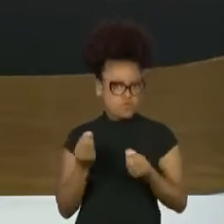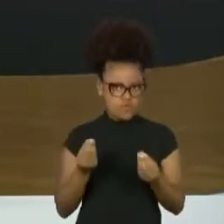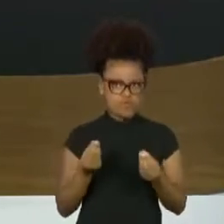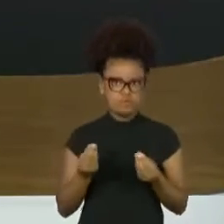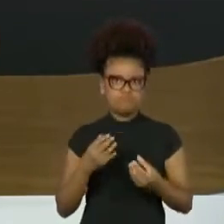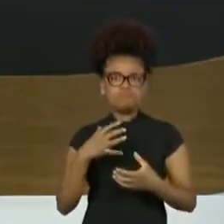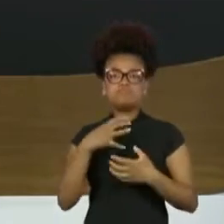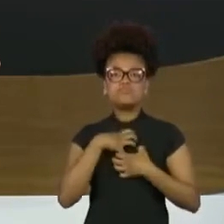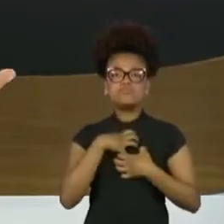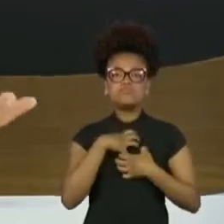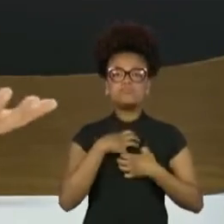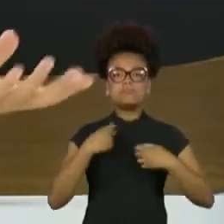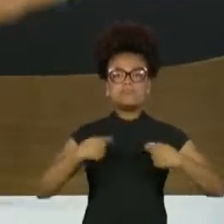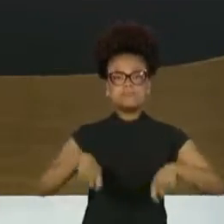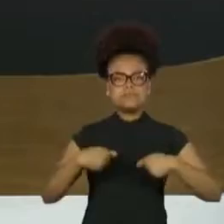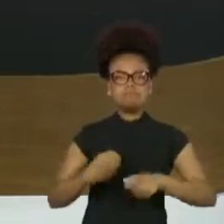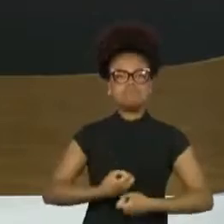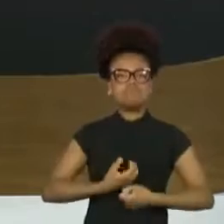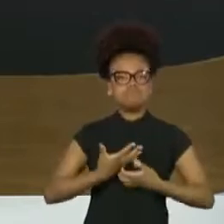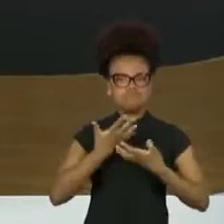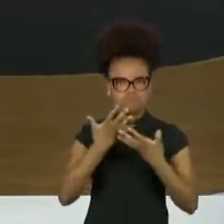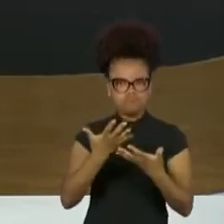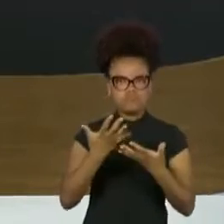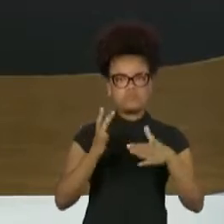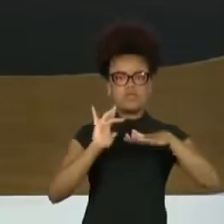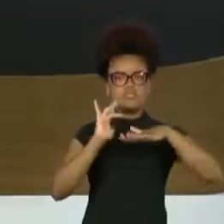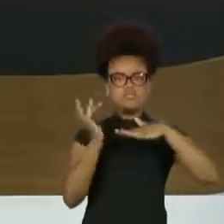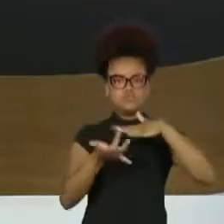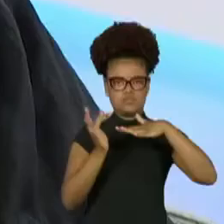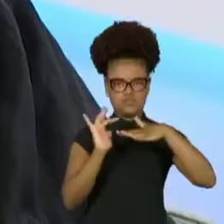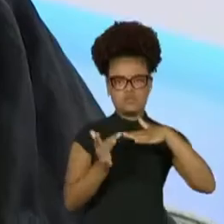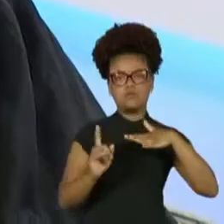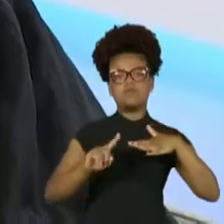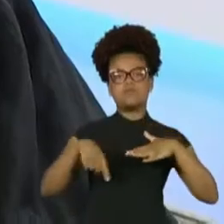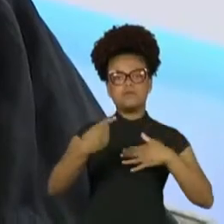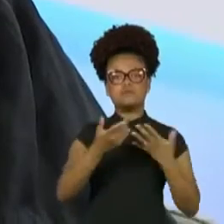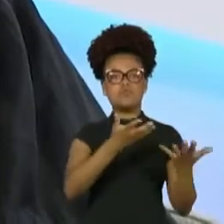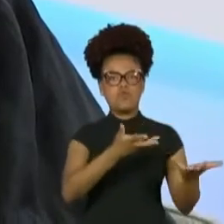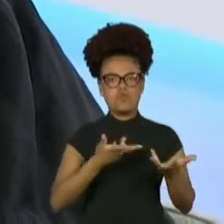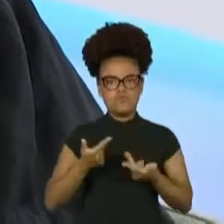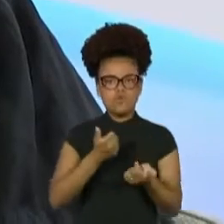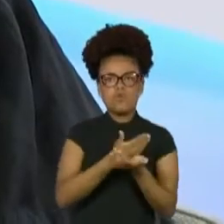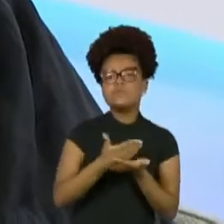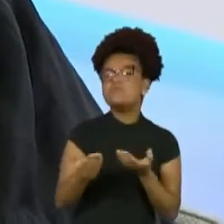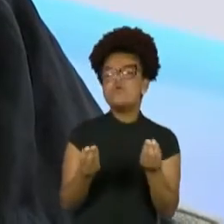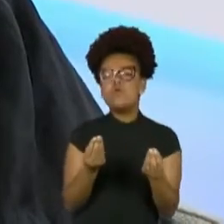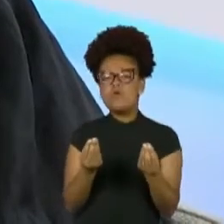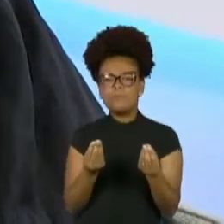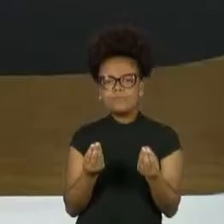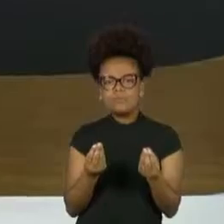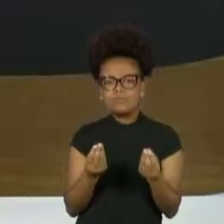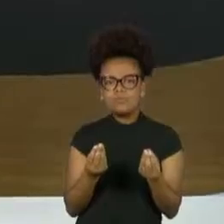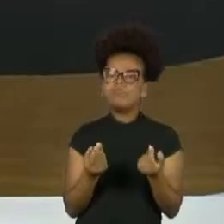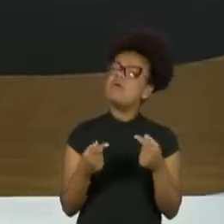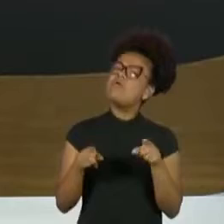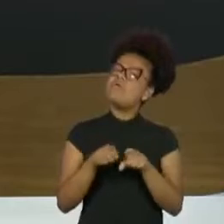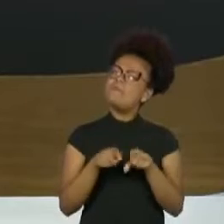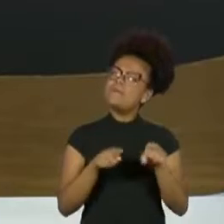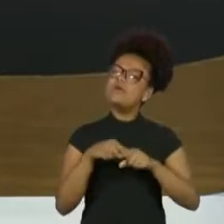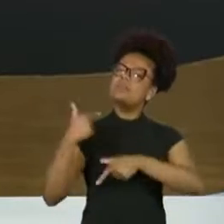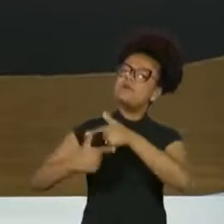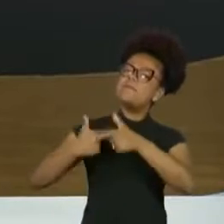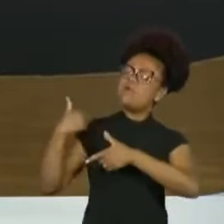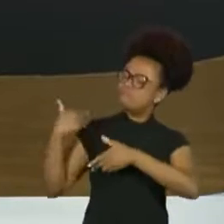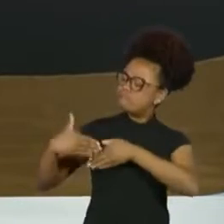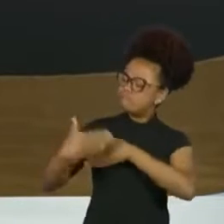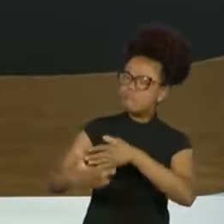necessidade de se expressar nas redes sociais e aí os convites surgiram? Como foi essa overdose de trabalhos durante